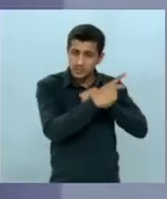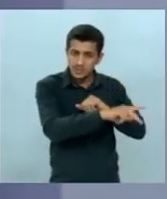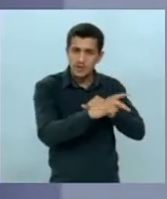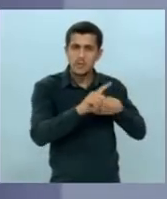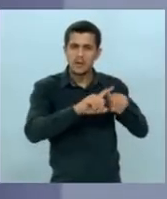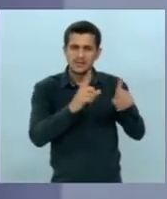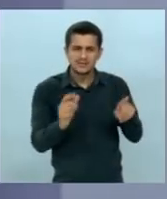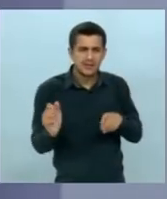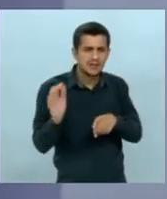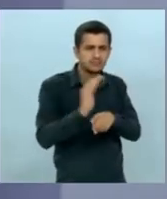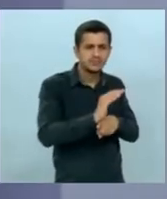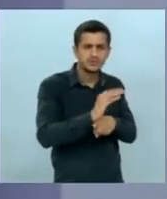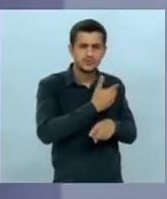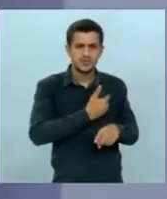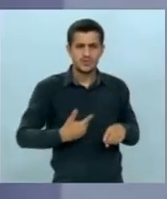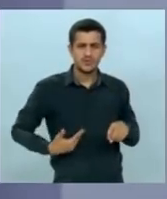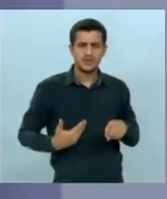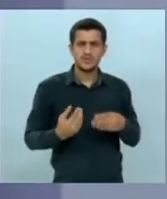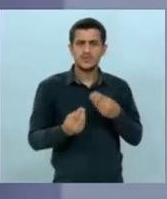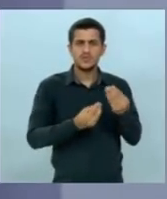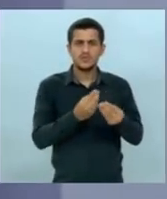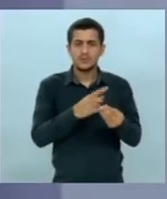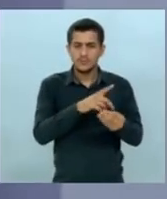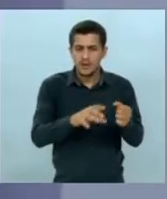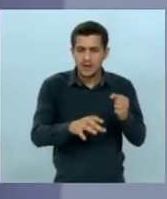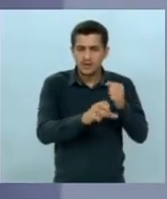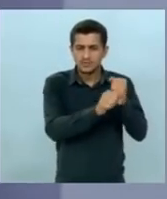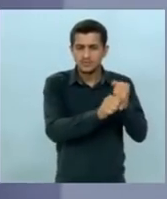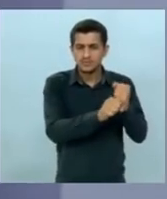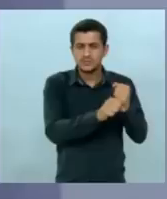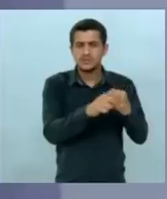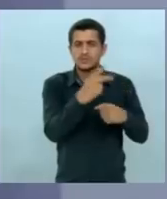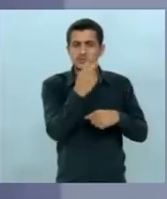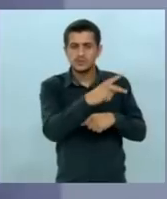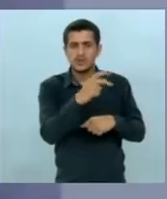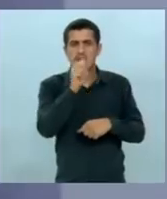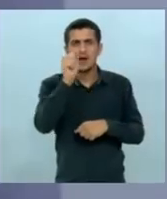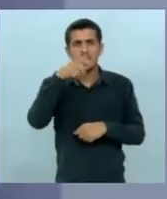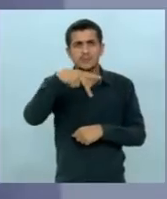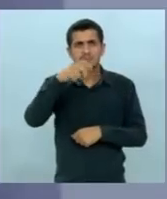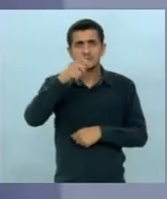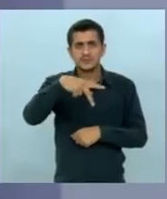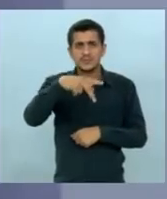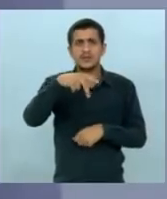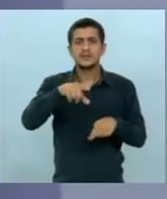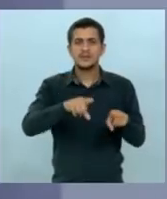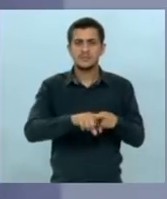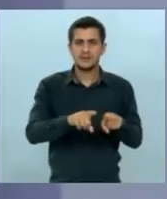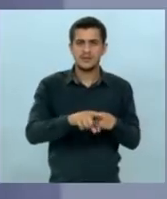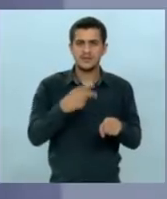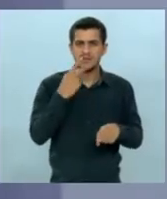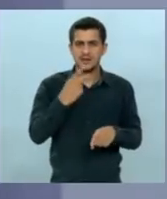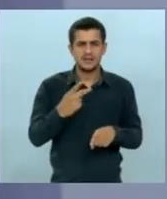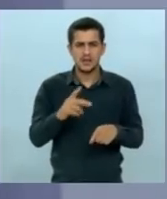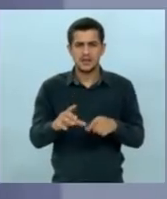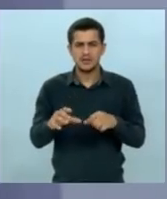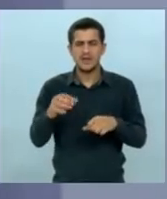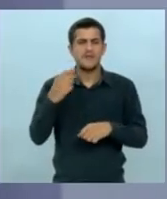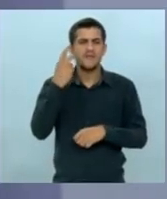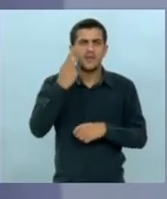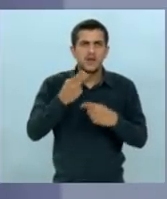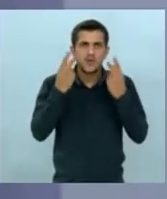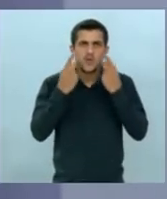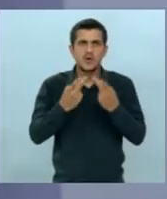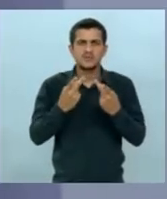candidato e depois que você incorporou auxílio moradia no seu vencimento de aposentado você diz que isso é uma excrescência e uma vergonha